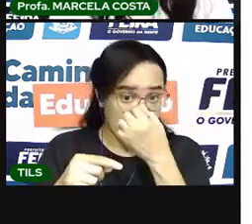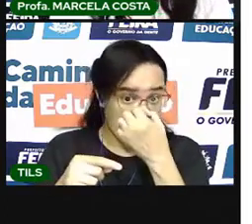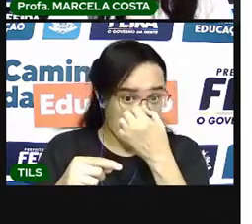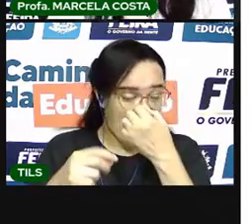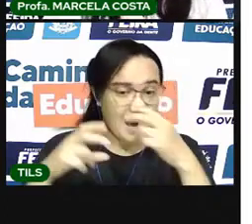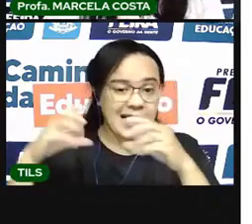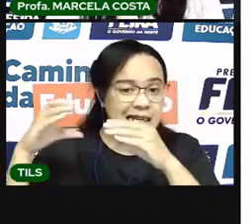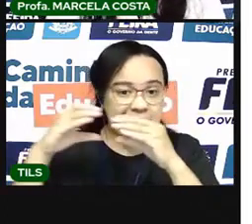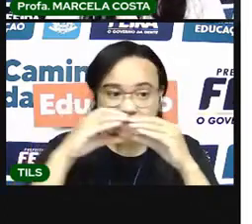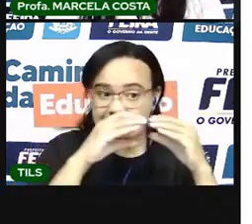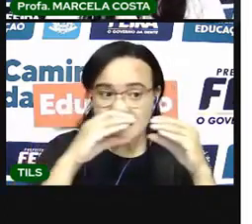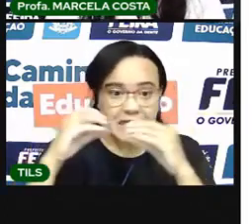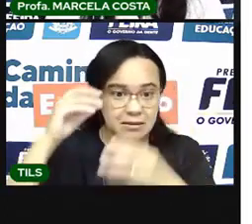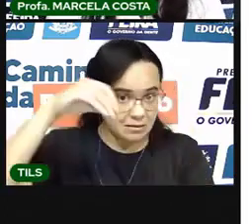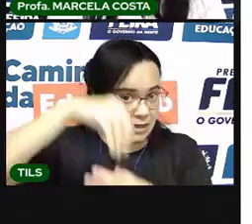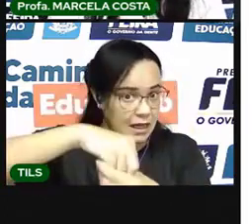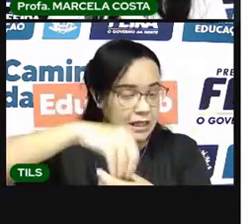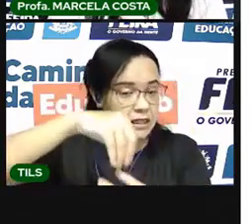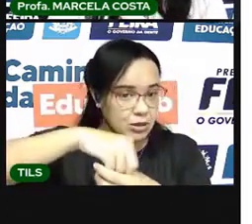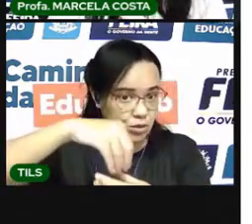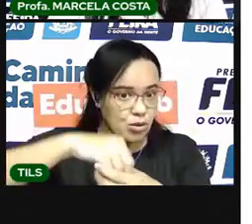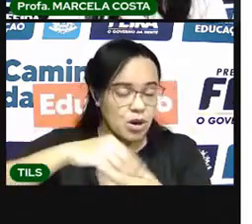e com penas.